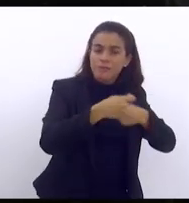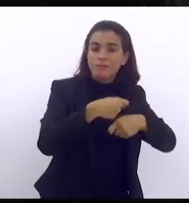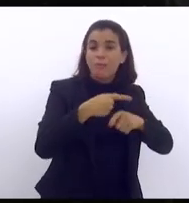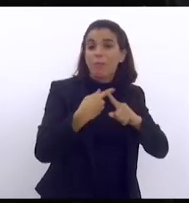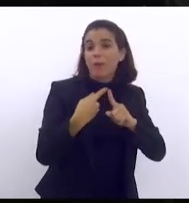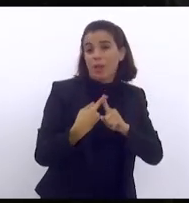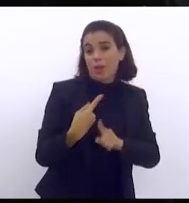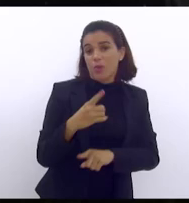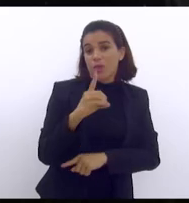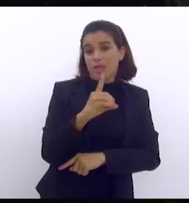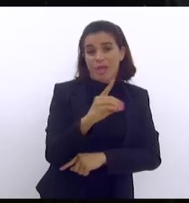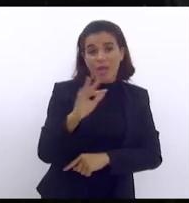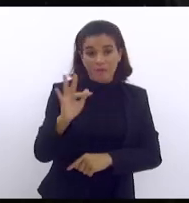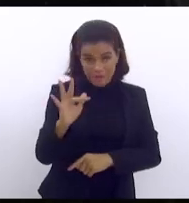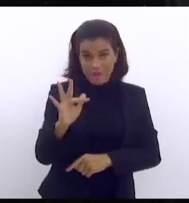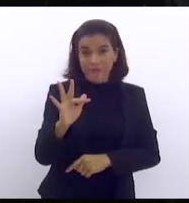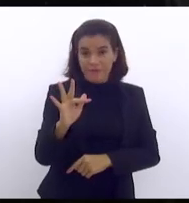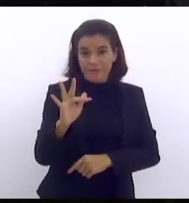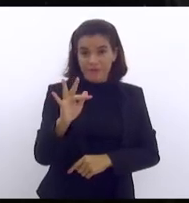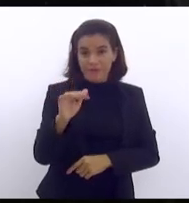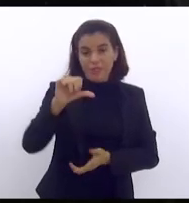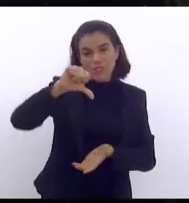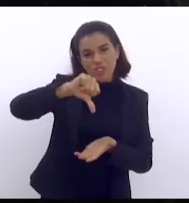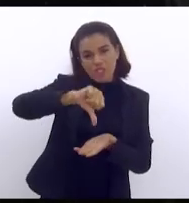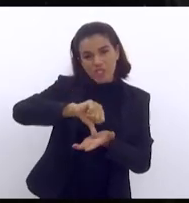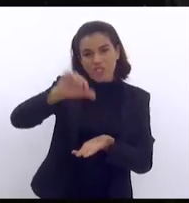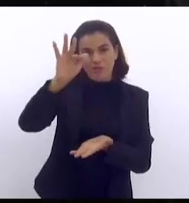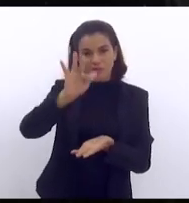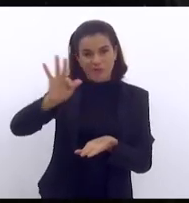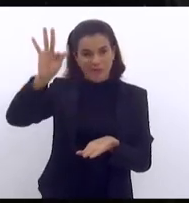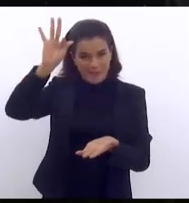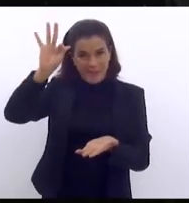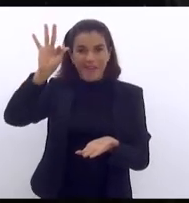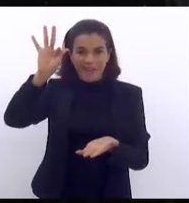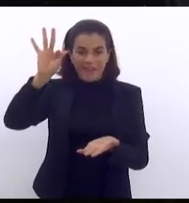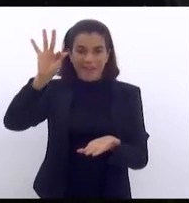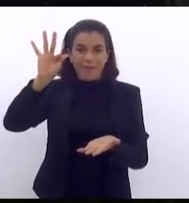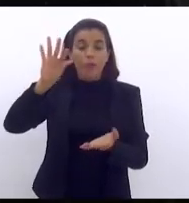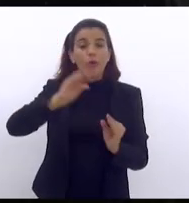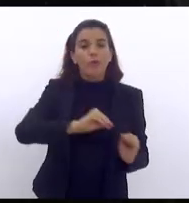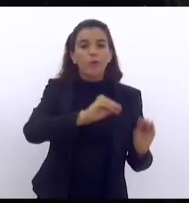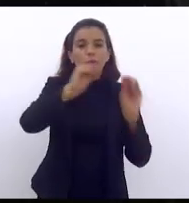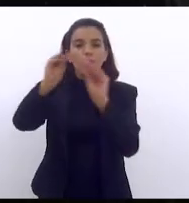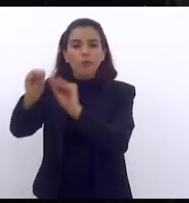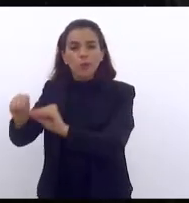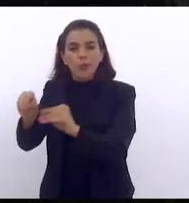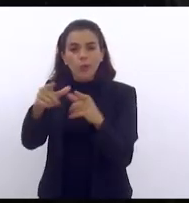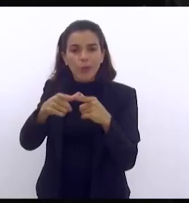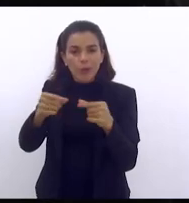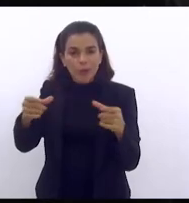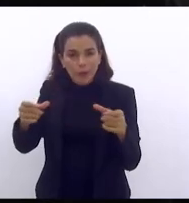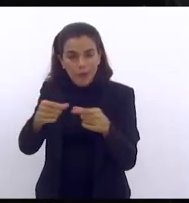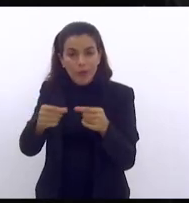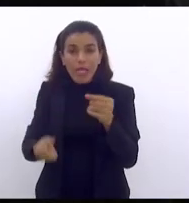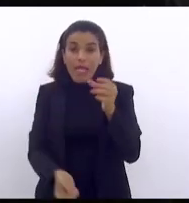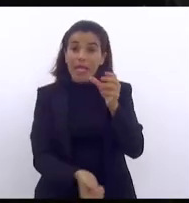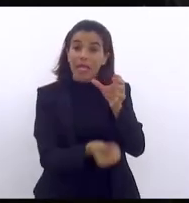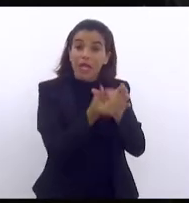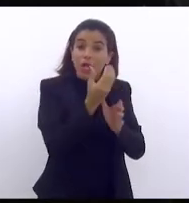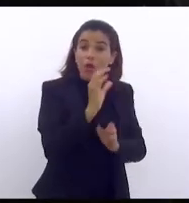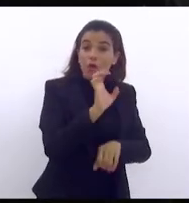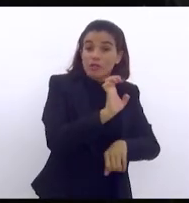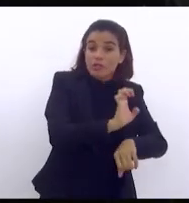federal quando a mudança da capital aconteceu para Brasília foi criado o estado da